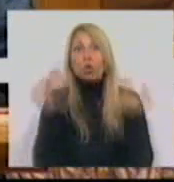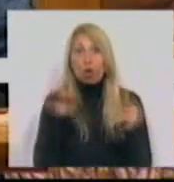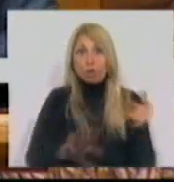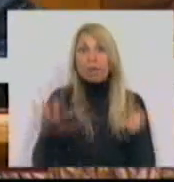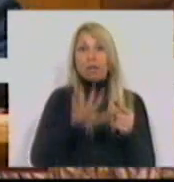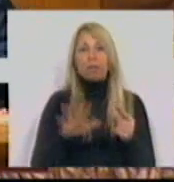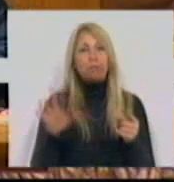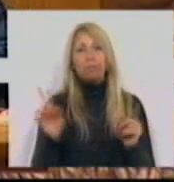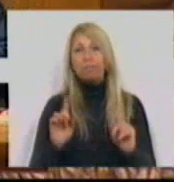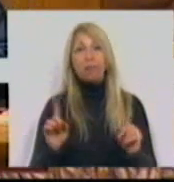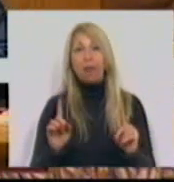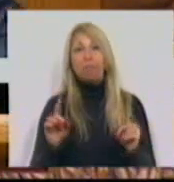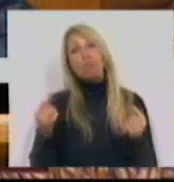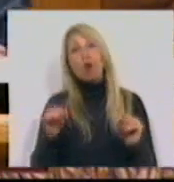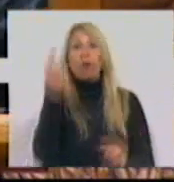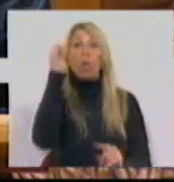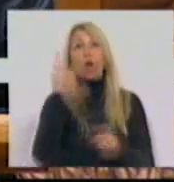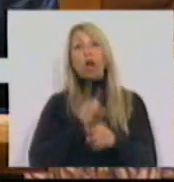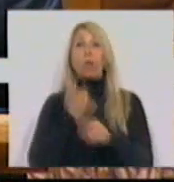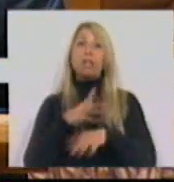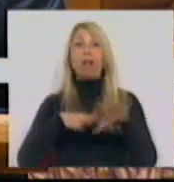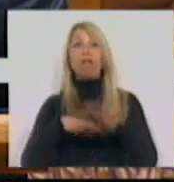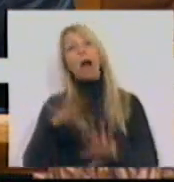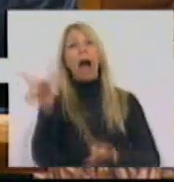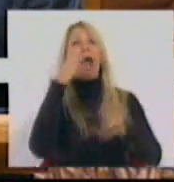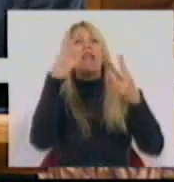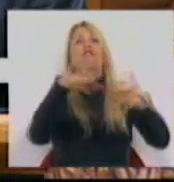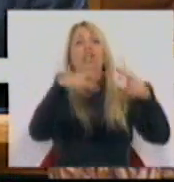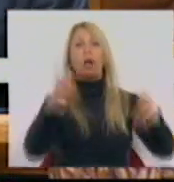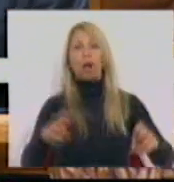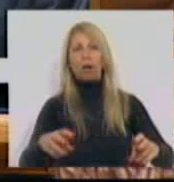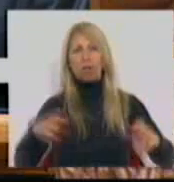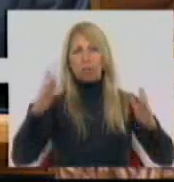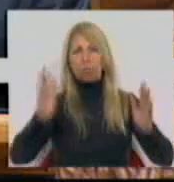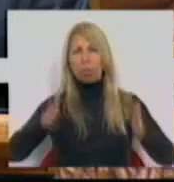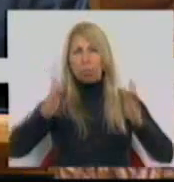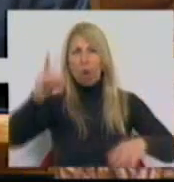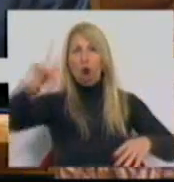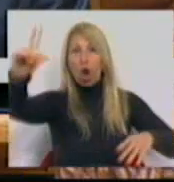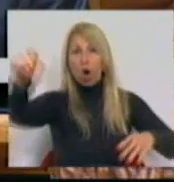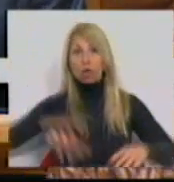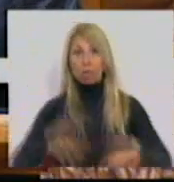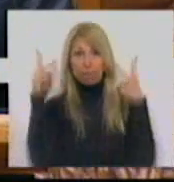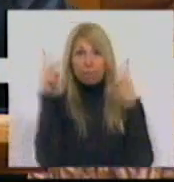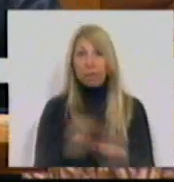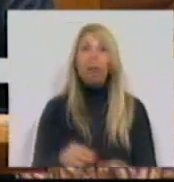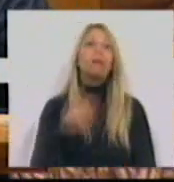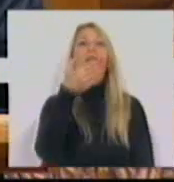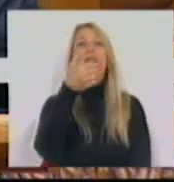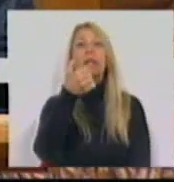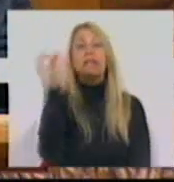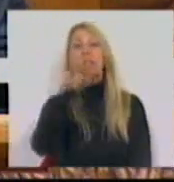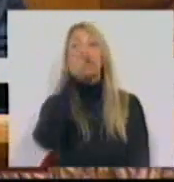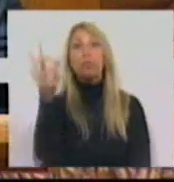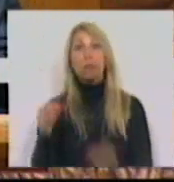Não. A única coisa que faz é mandar investigar. Não precisa de ir muito longe. Os cortes, 75%